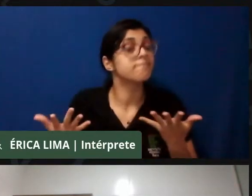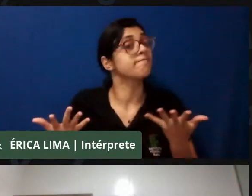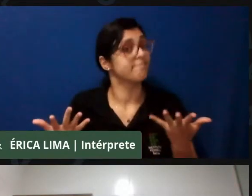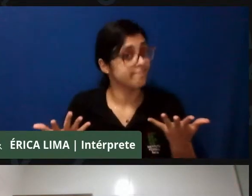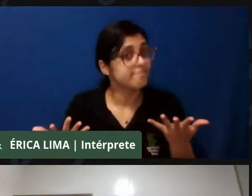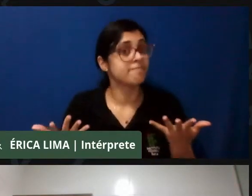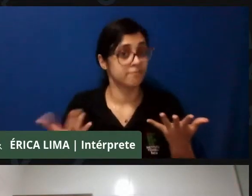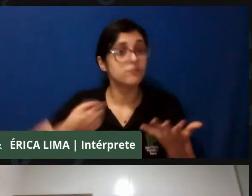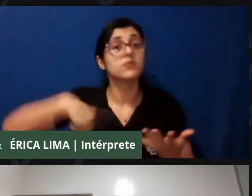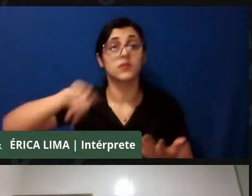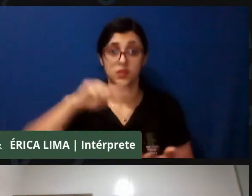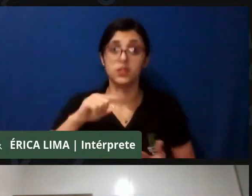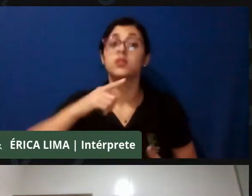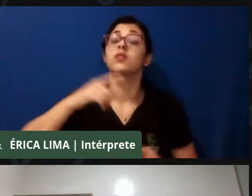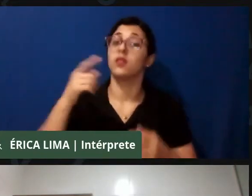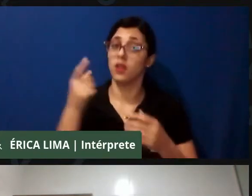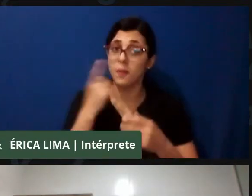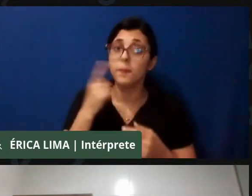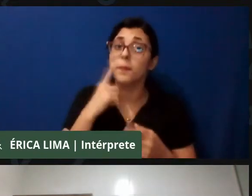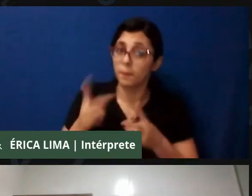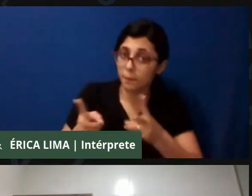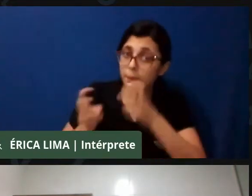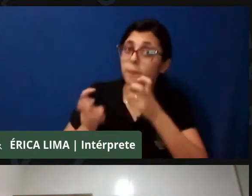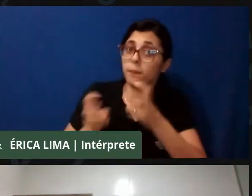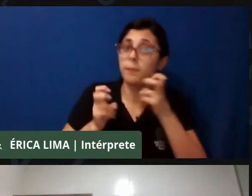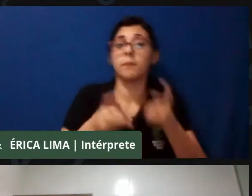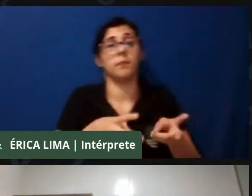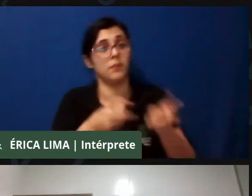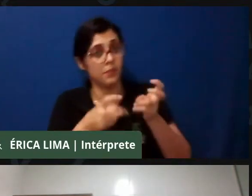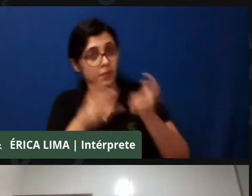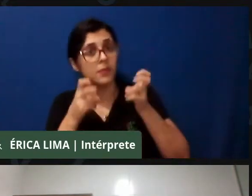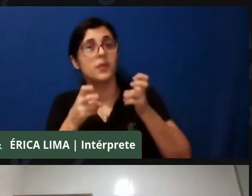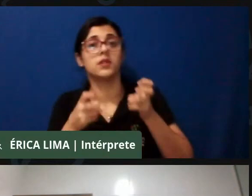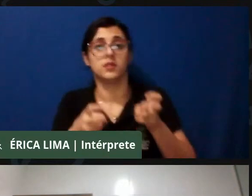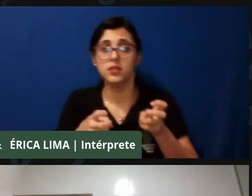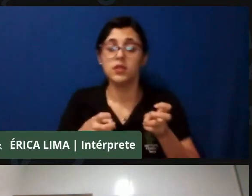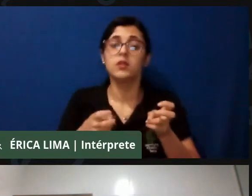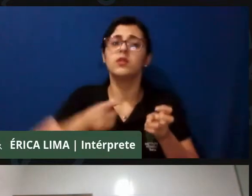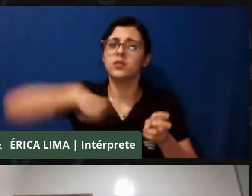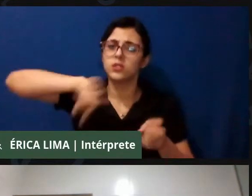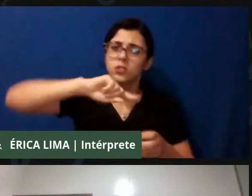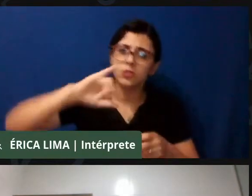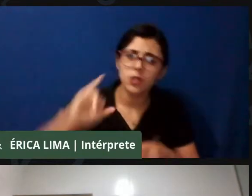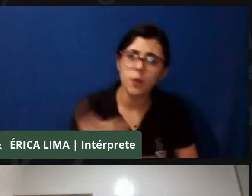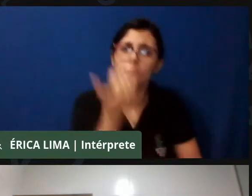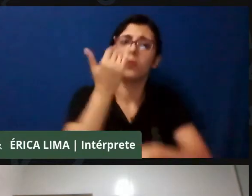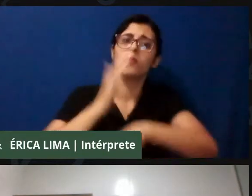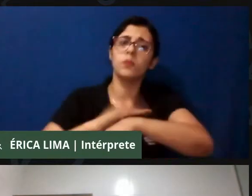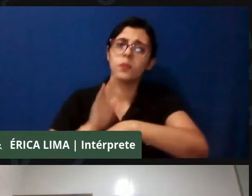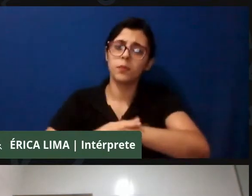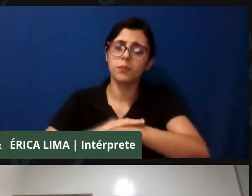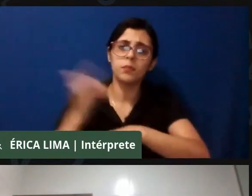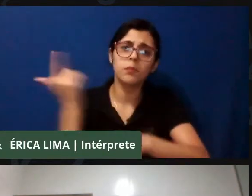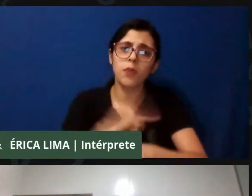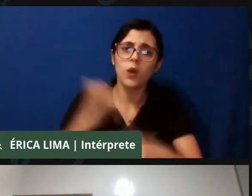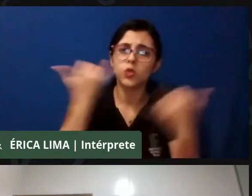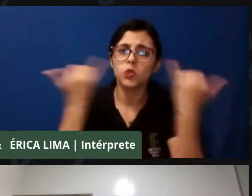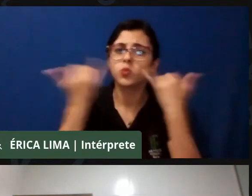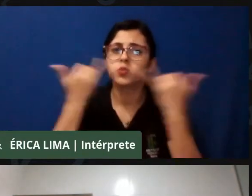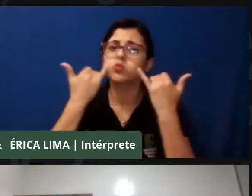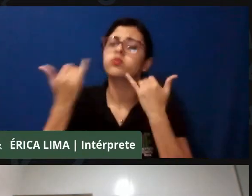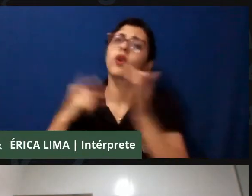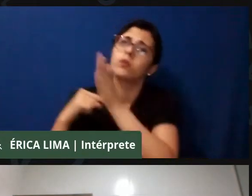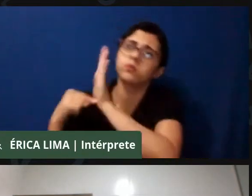gente vê esses espaços também, no sentido de levar essas informações, no sentido de fazer as pessoas